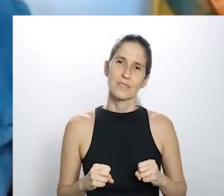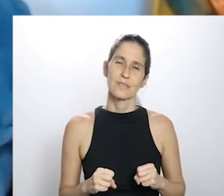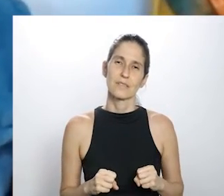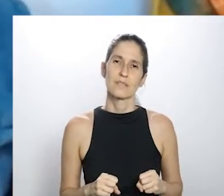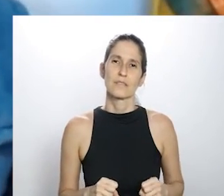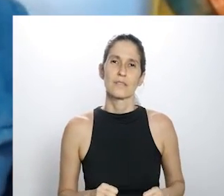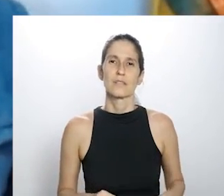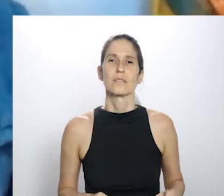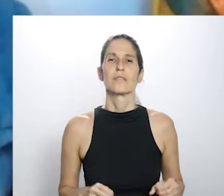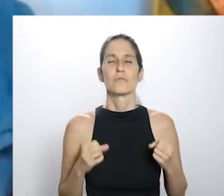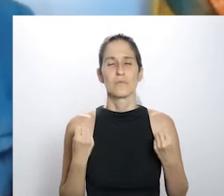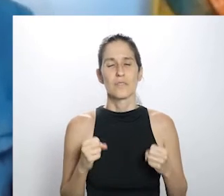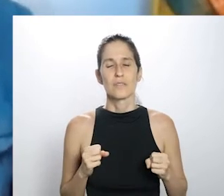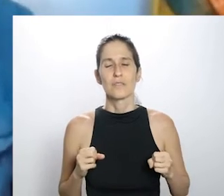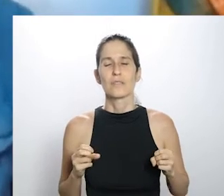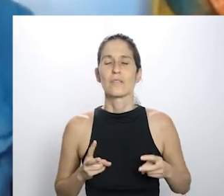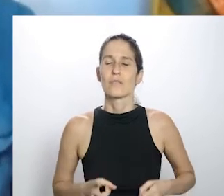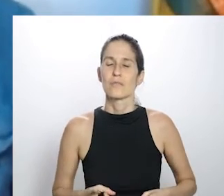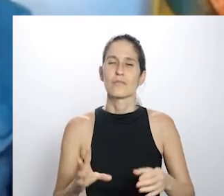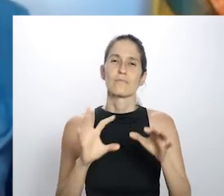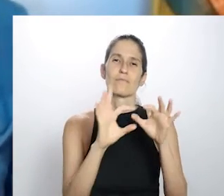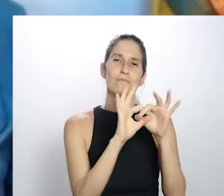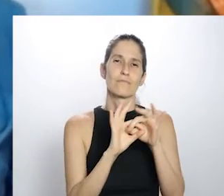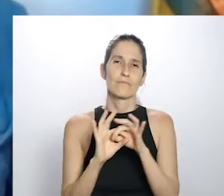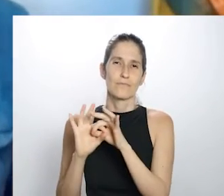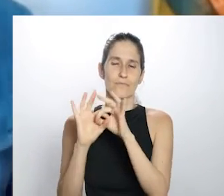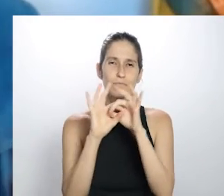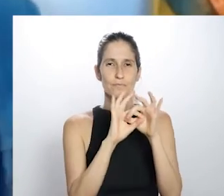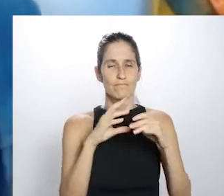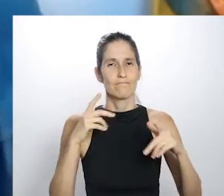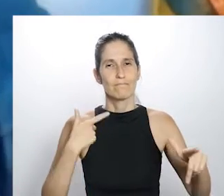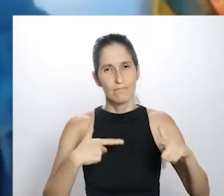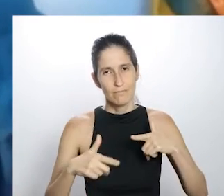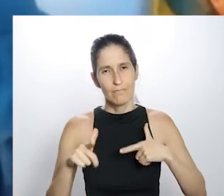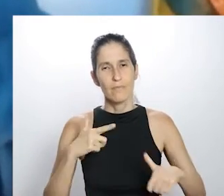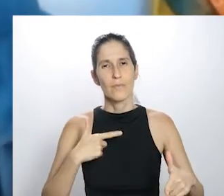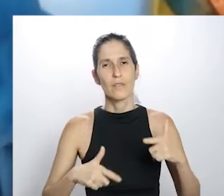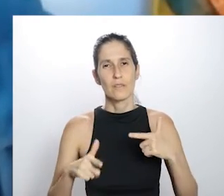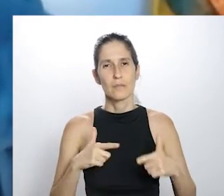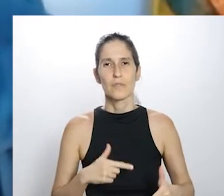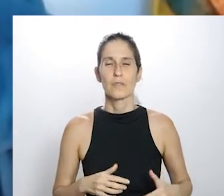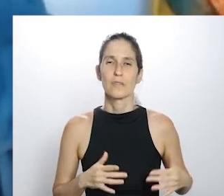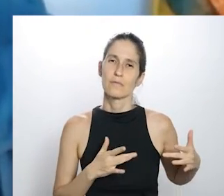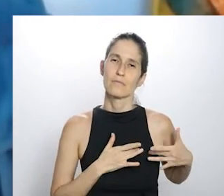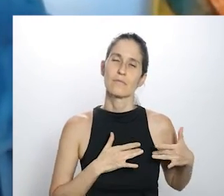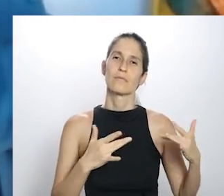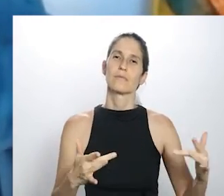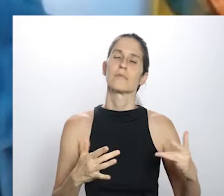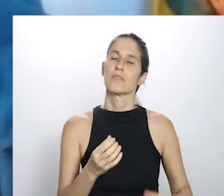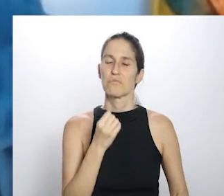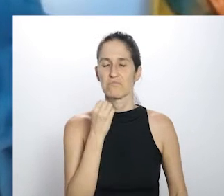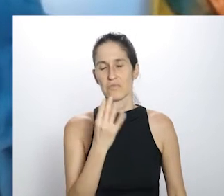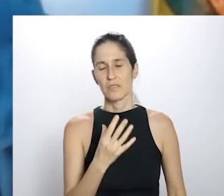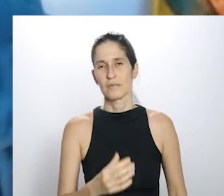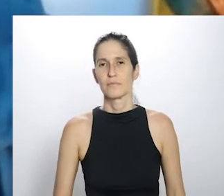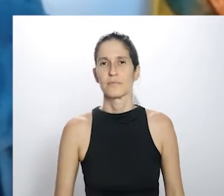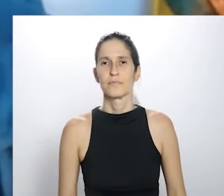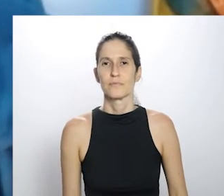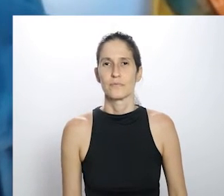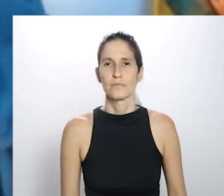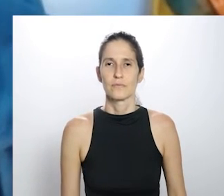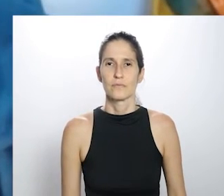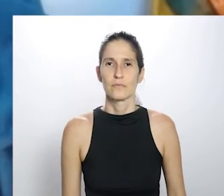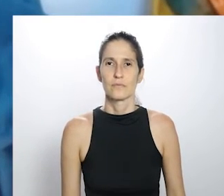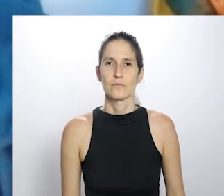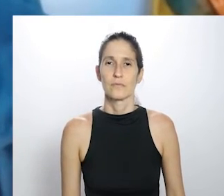poder estar coligado, poder estar afinando nossas ações com iniciativas tão bacanas e